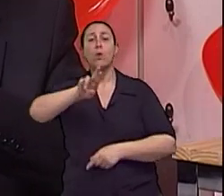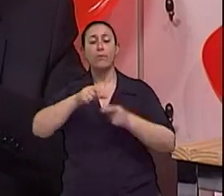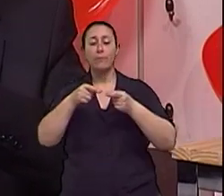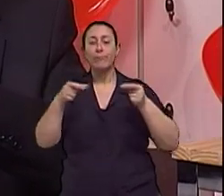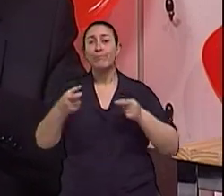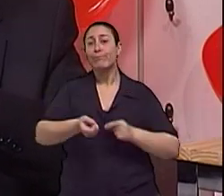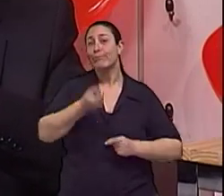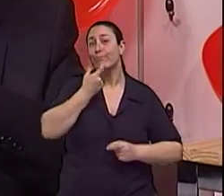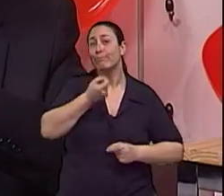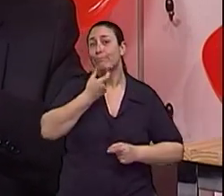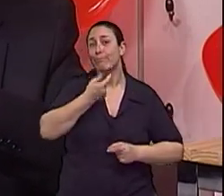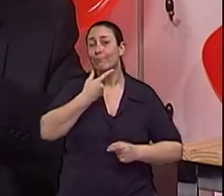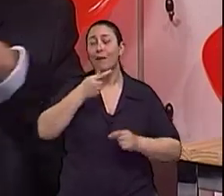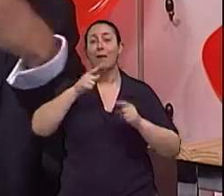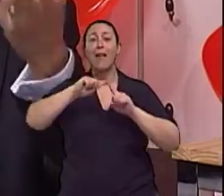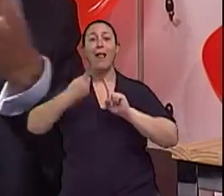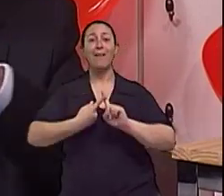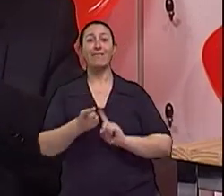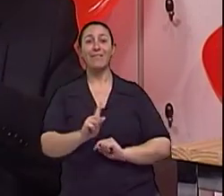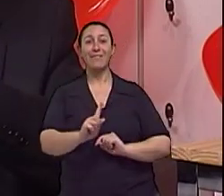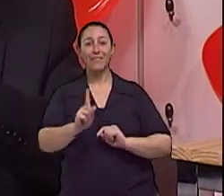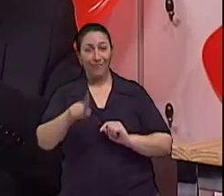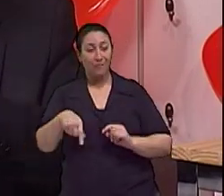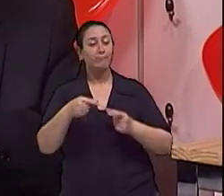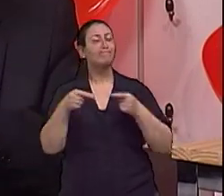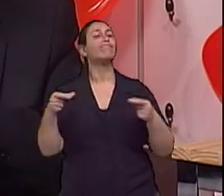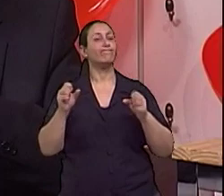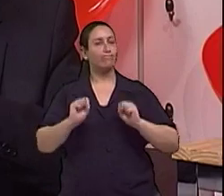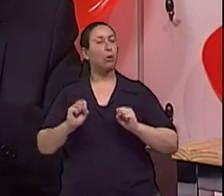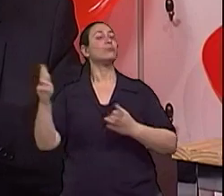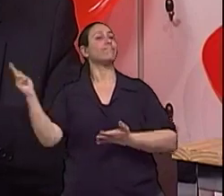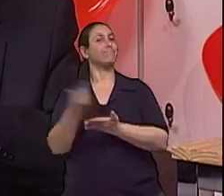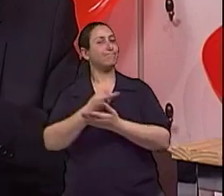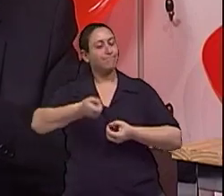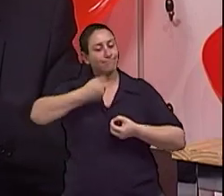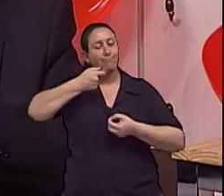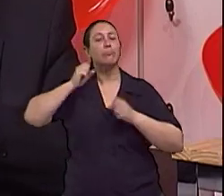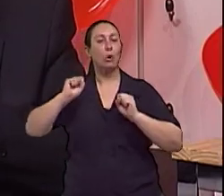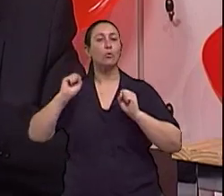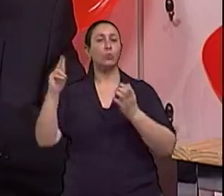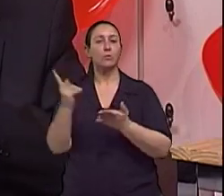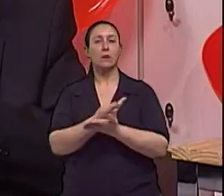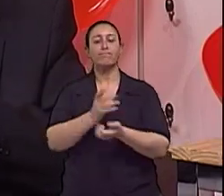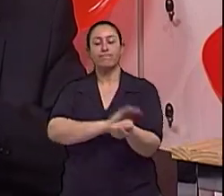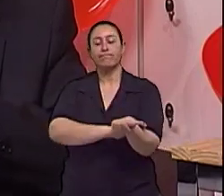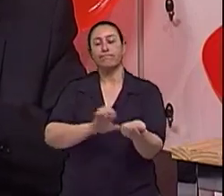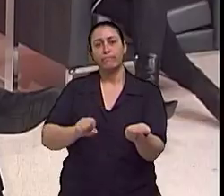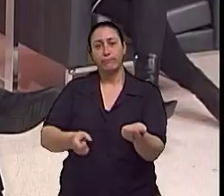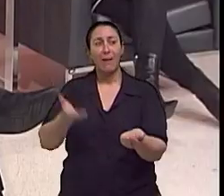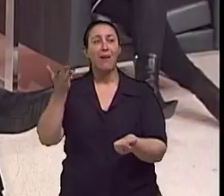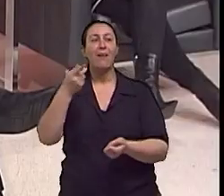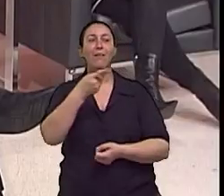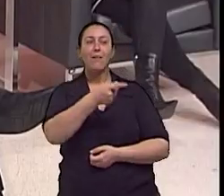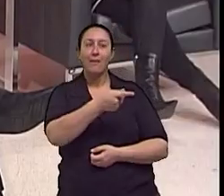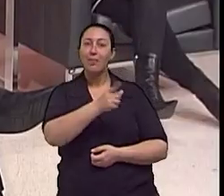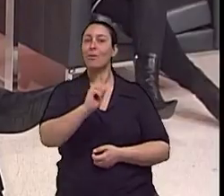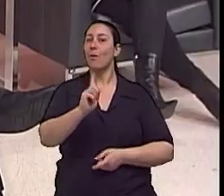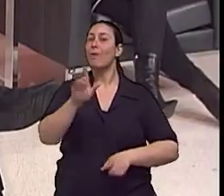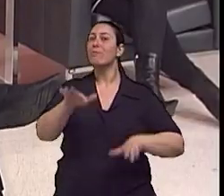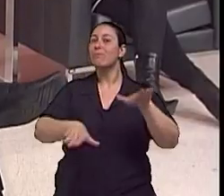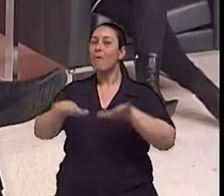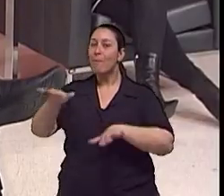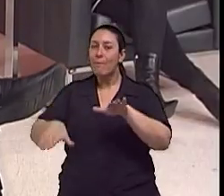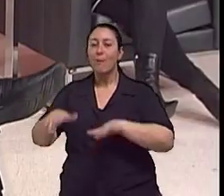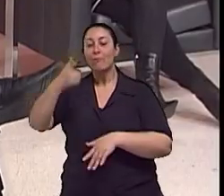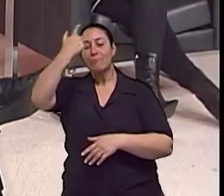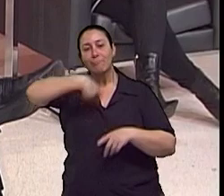rever o uso para outro método anticoncepcional. Ah, ok. Aí não é a questão de tipo de pílula que está ingerindo. Não,